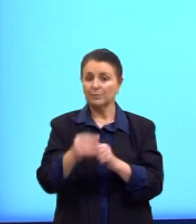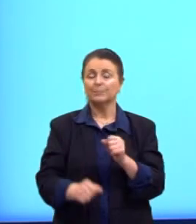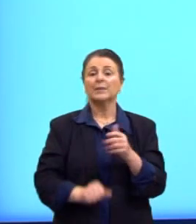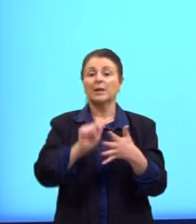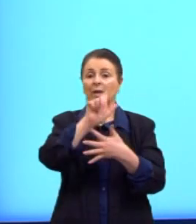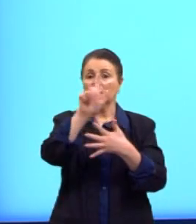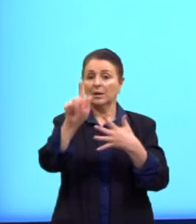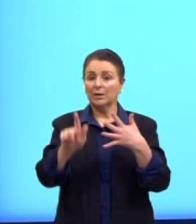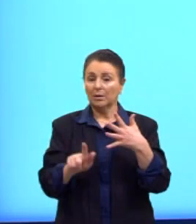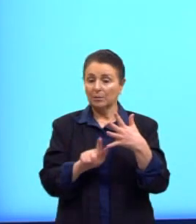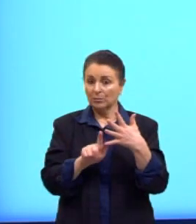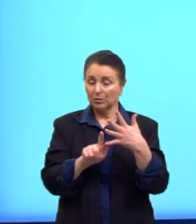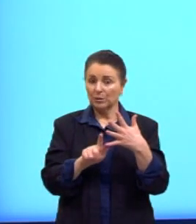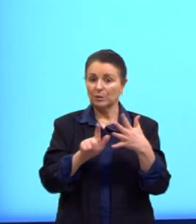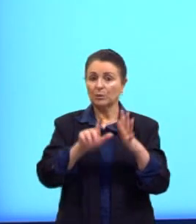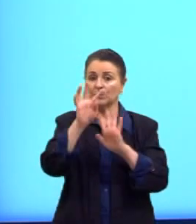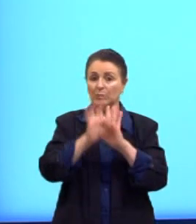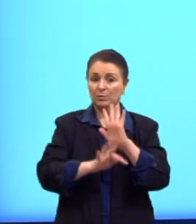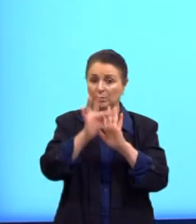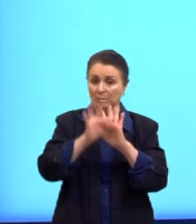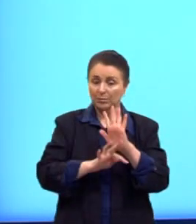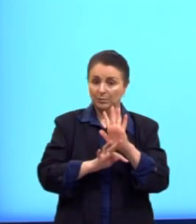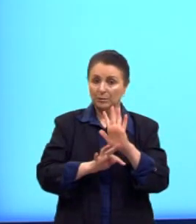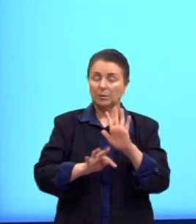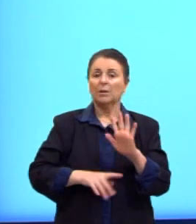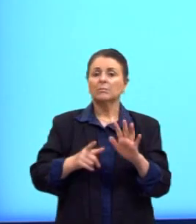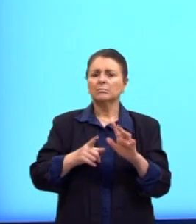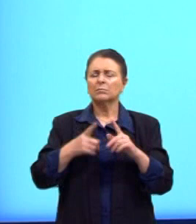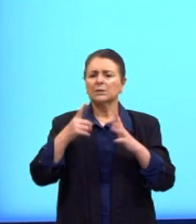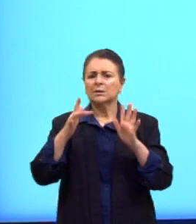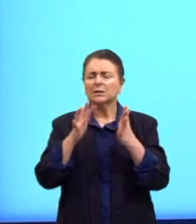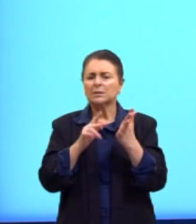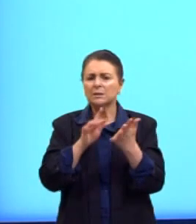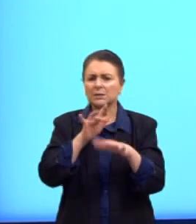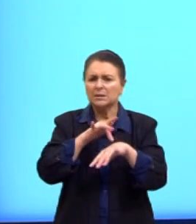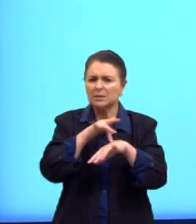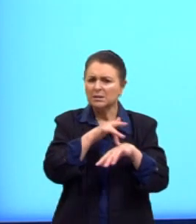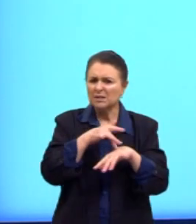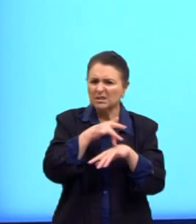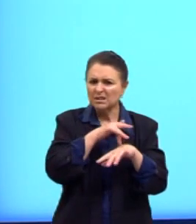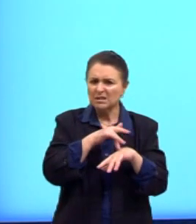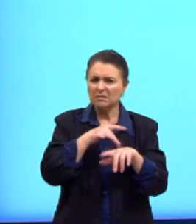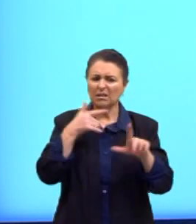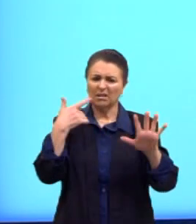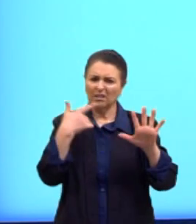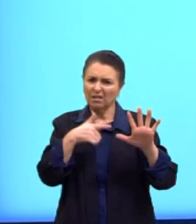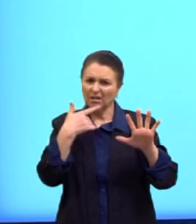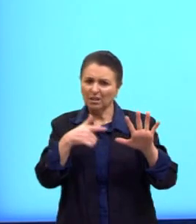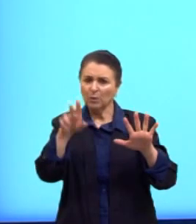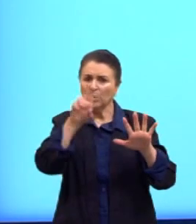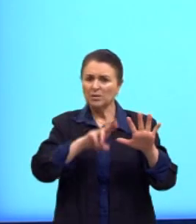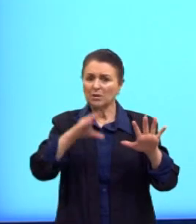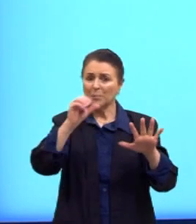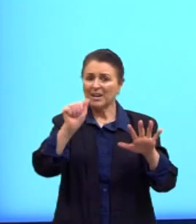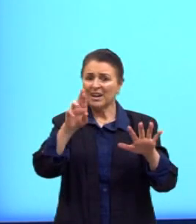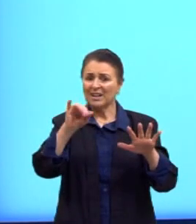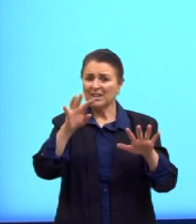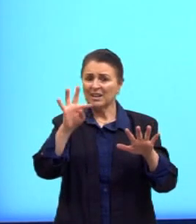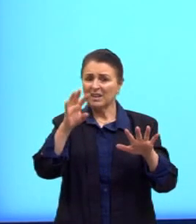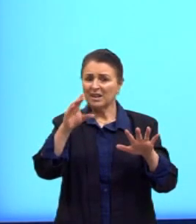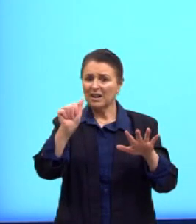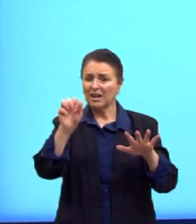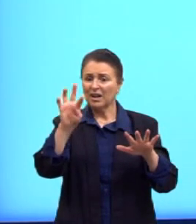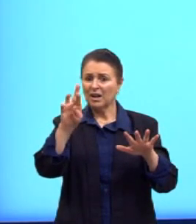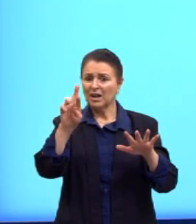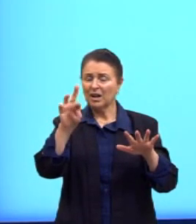textual que tem por finalidade satirizar ou criticar por meio de uma caricatura algum fato atual. Assumindo um